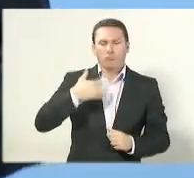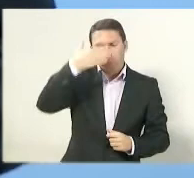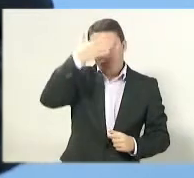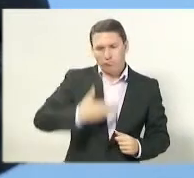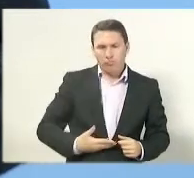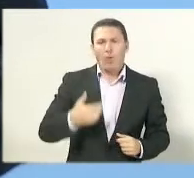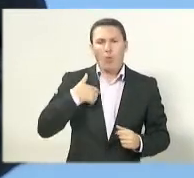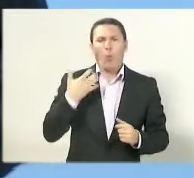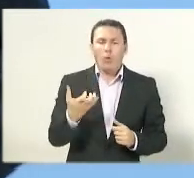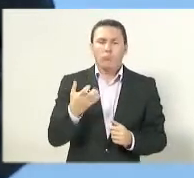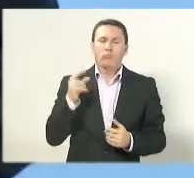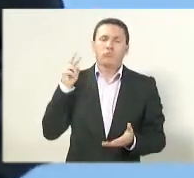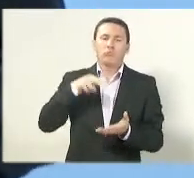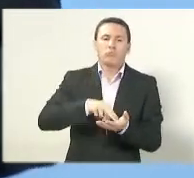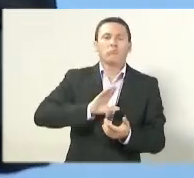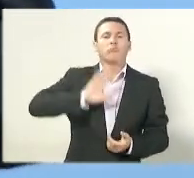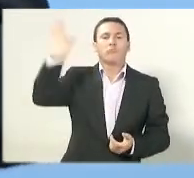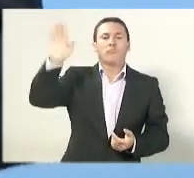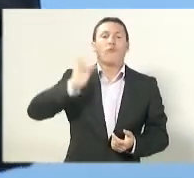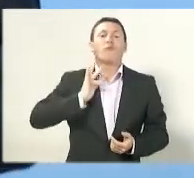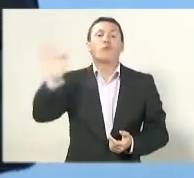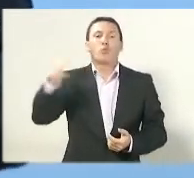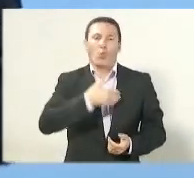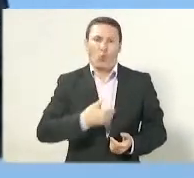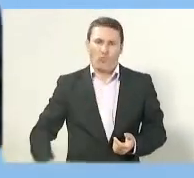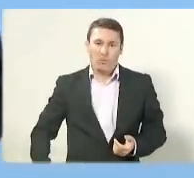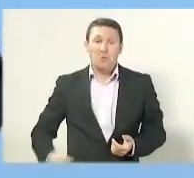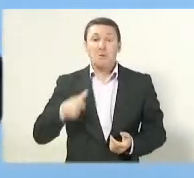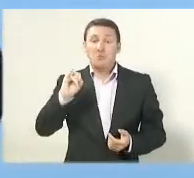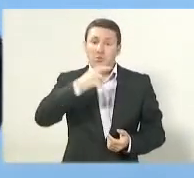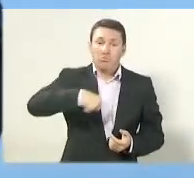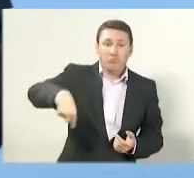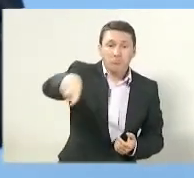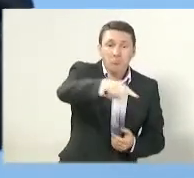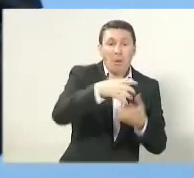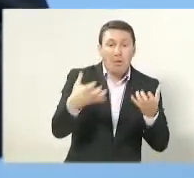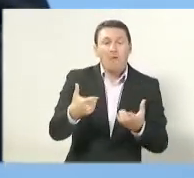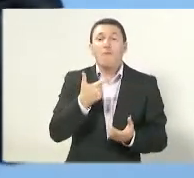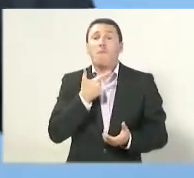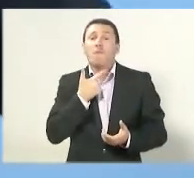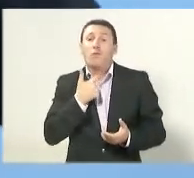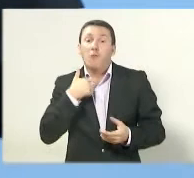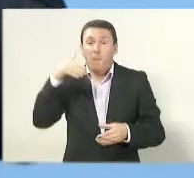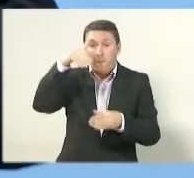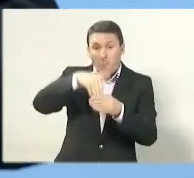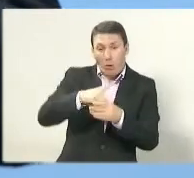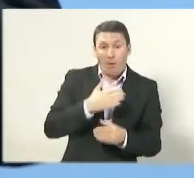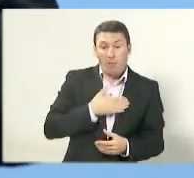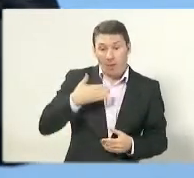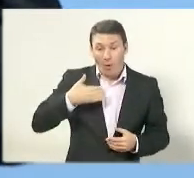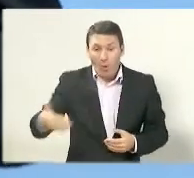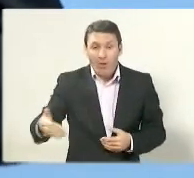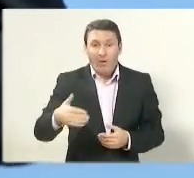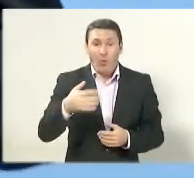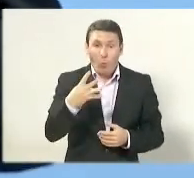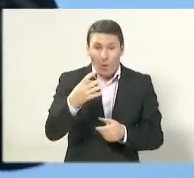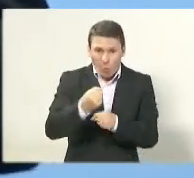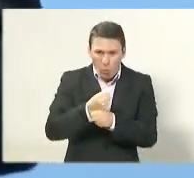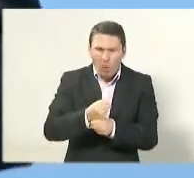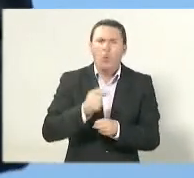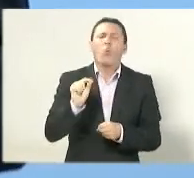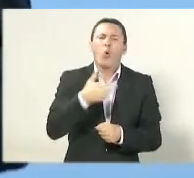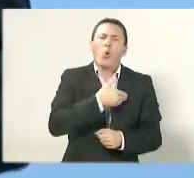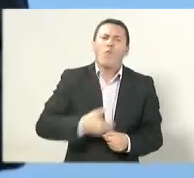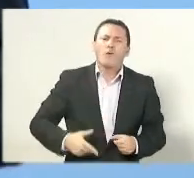capixaba, fazer nos próximos quatro anos um governo afinado com o governo da presidenta Dilma, para que nós possamos avançar ainda mais